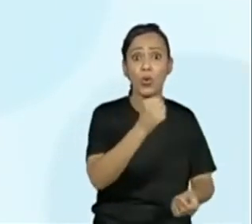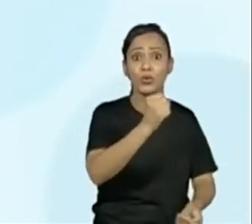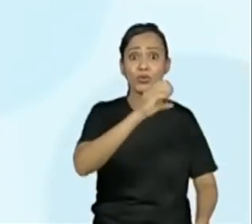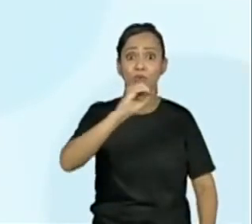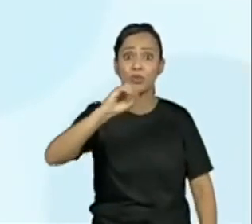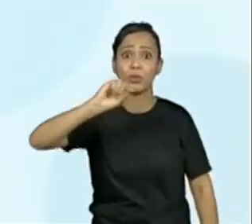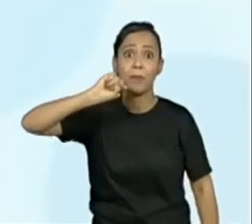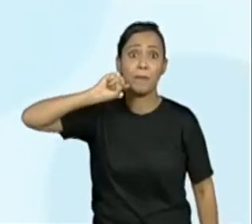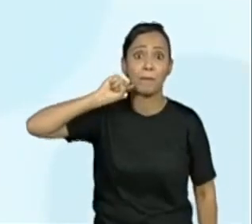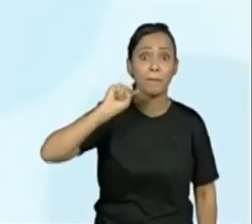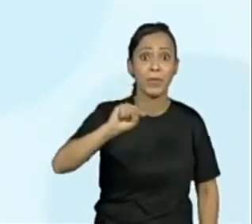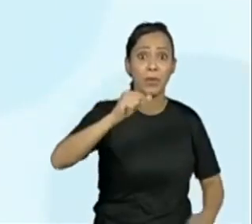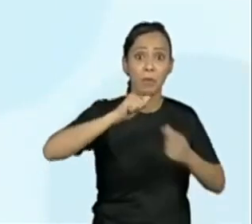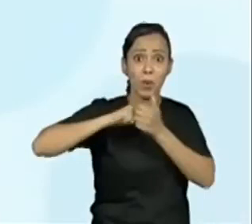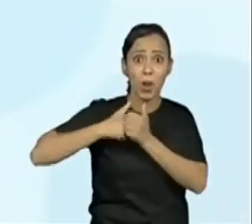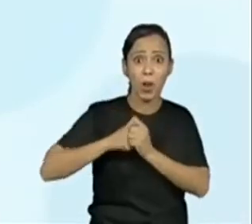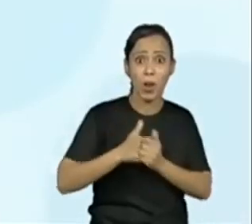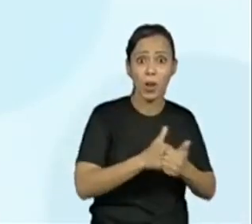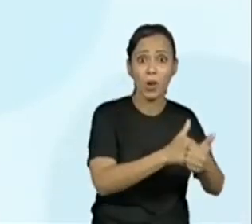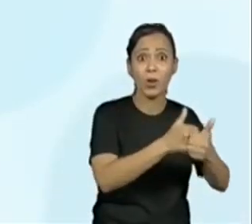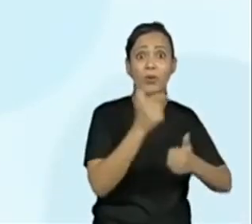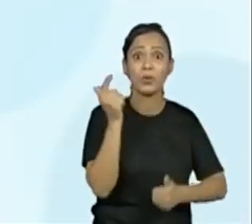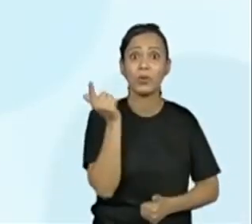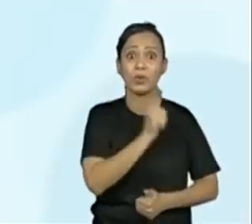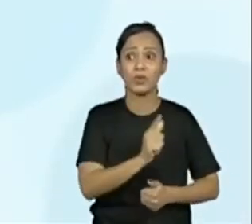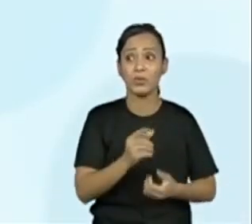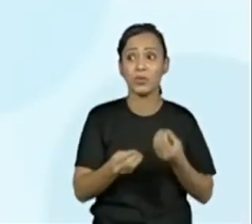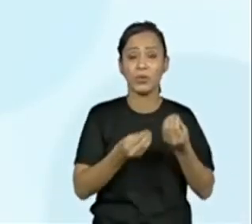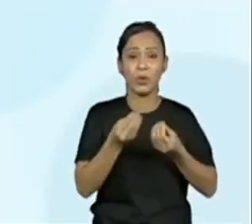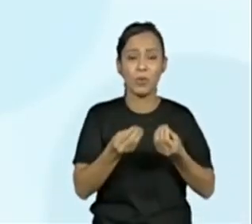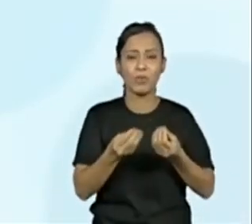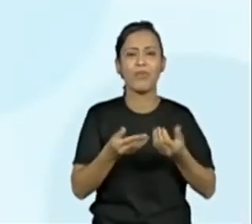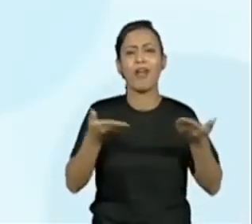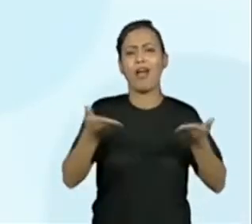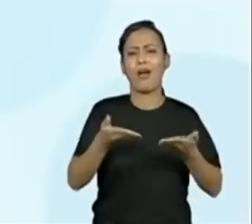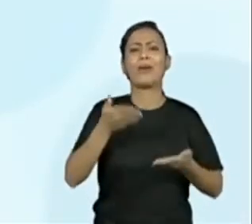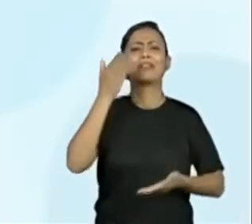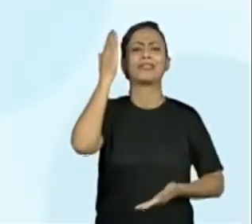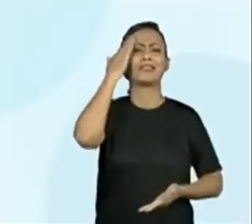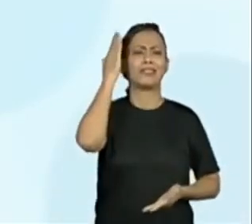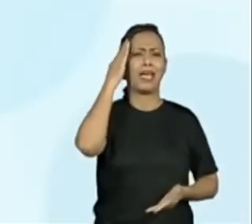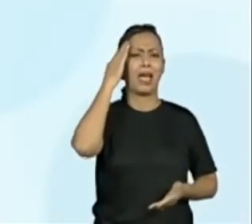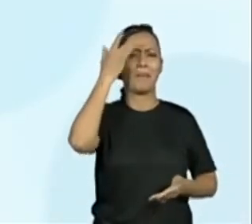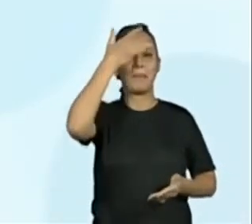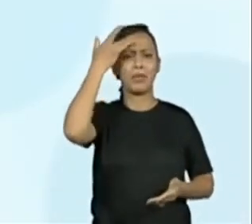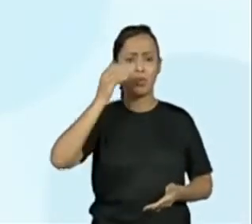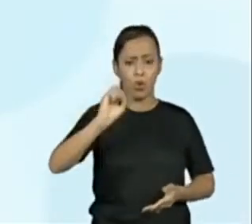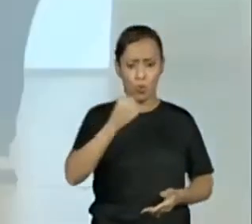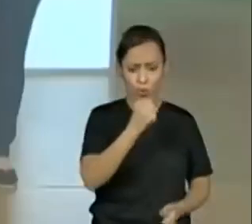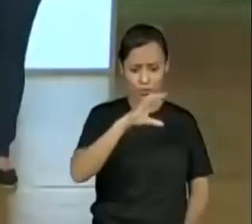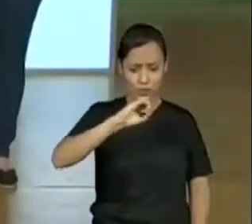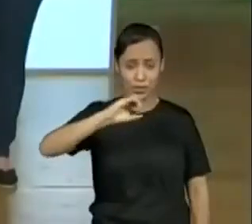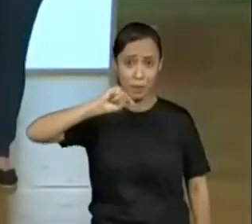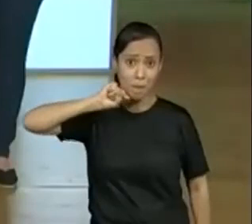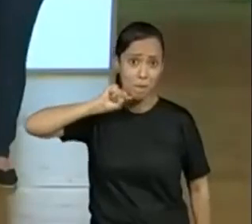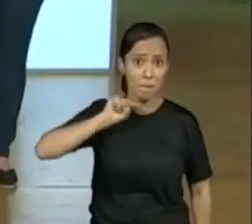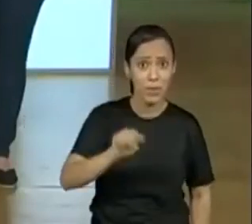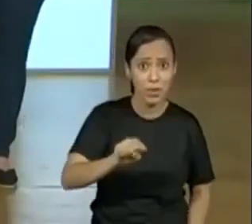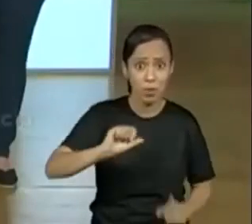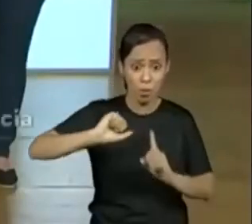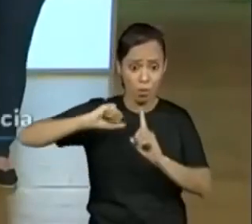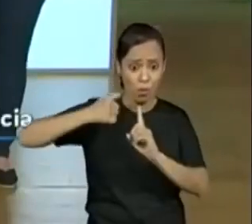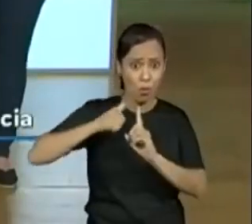ataques racistas. Então, agora a gente vai fazer antecipações. Se fosse uma manchete isso, num